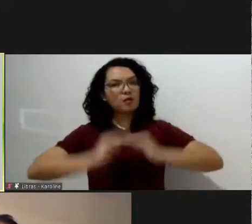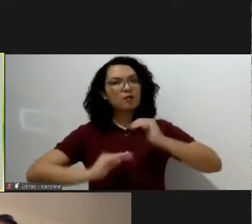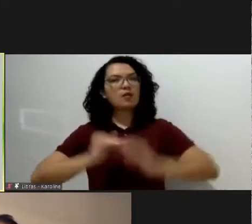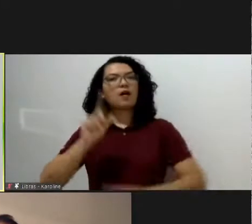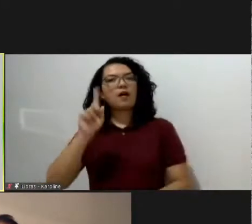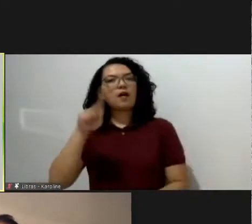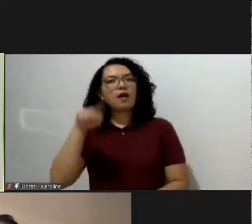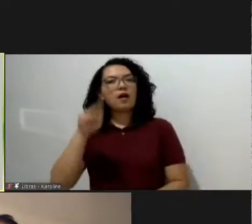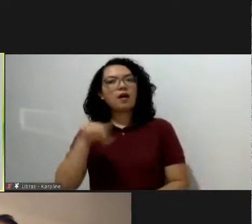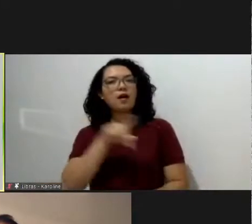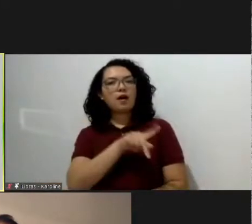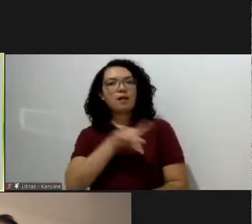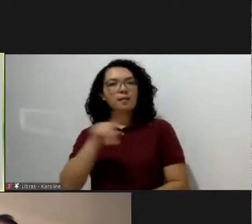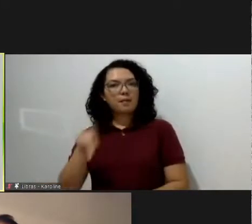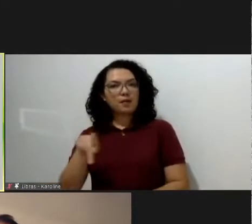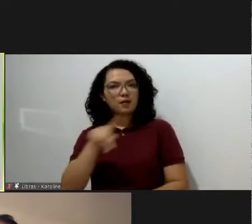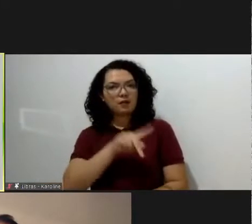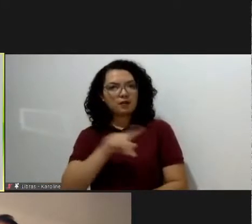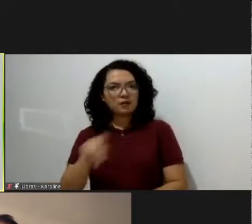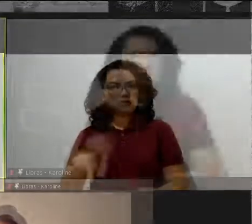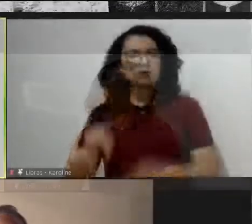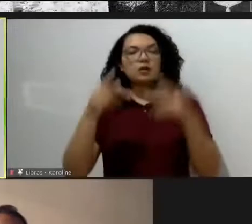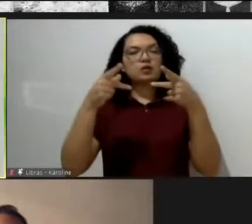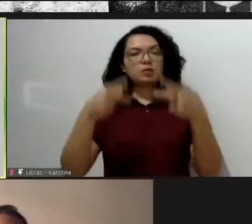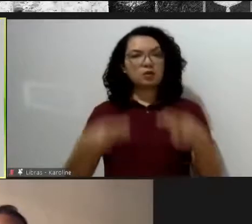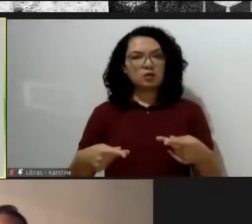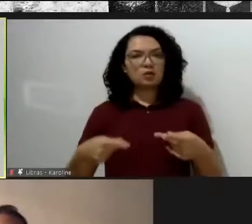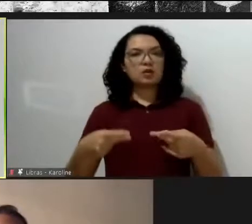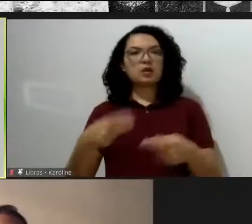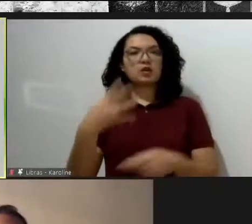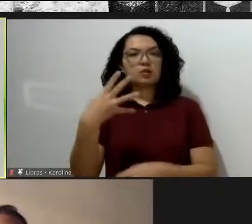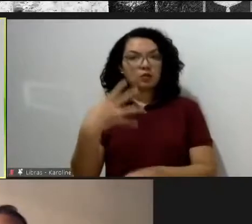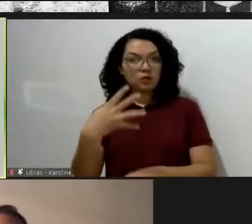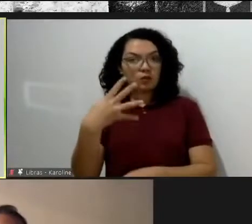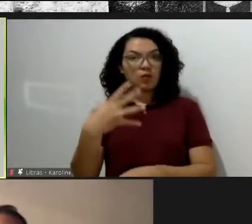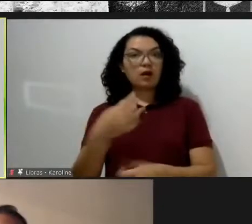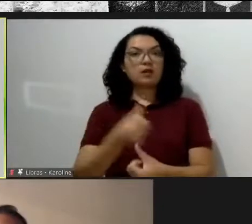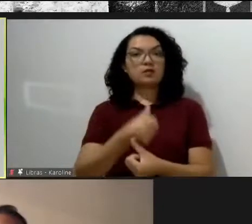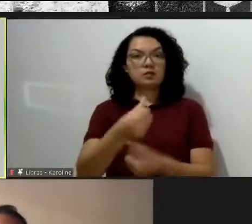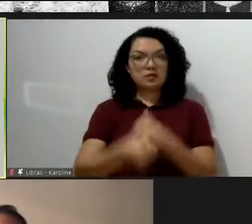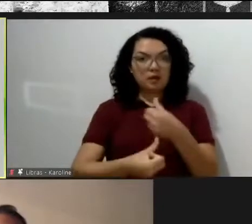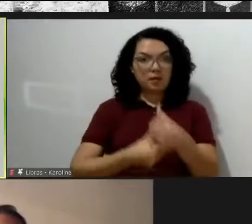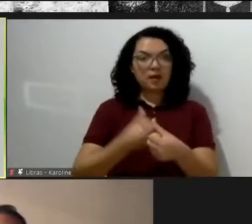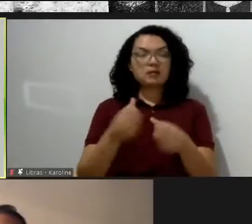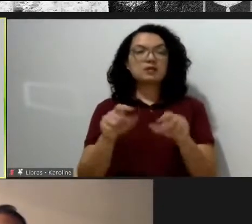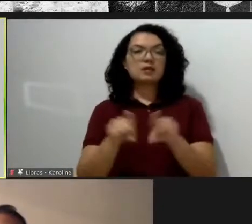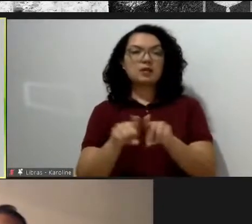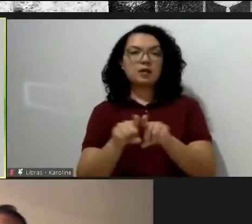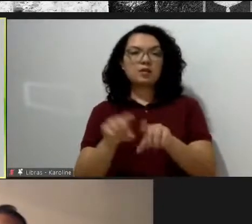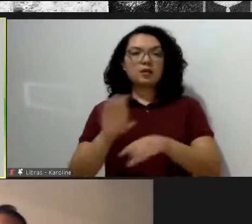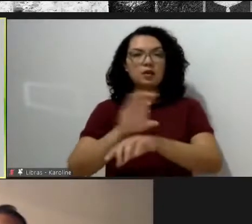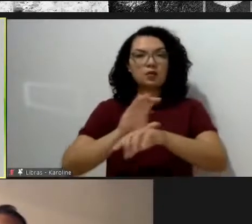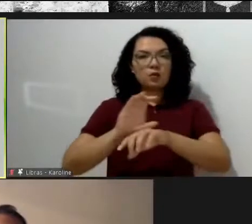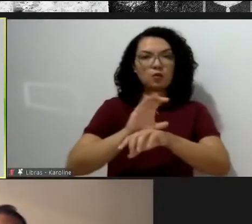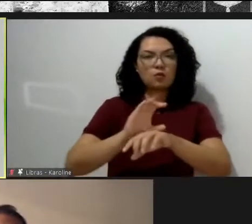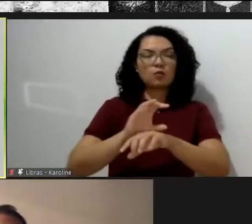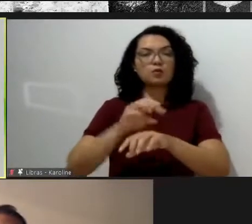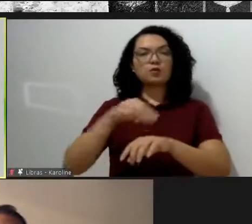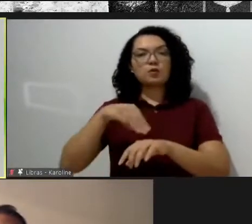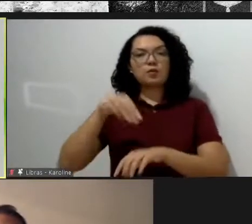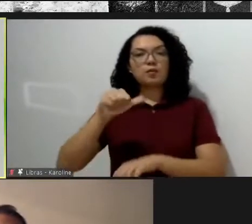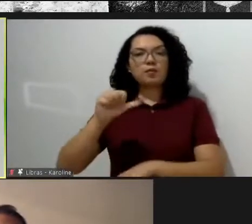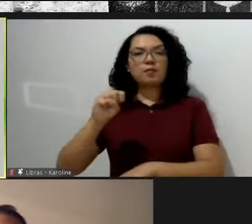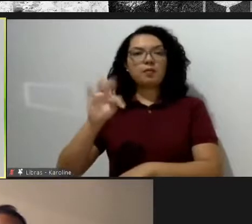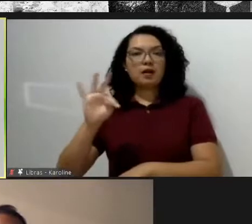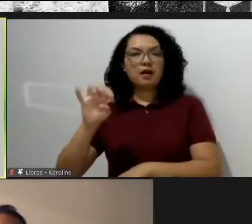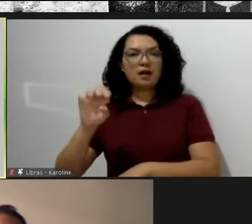é professora de projeto do quarto ano e também no Master em Arquitetura. Orienta TCCs e também participa